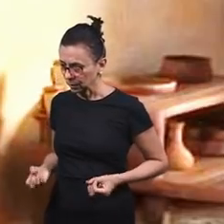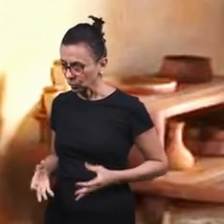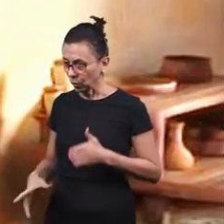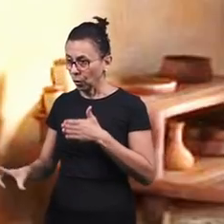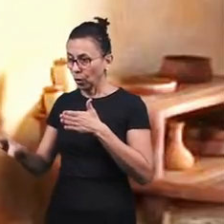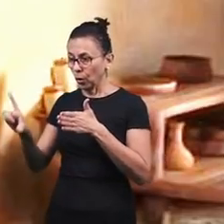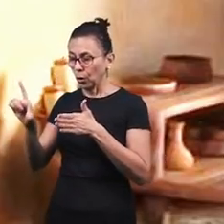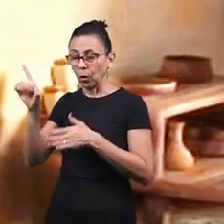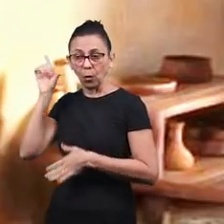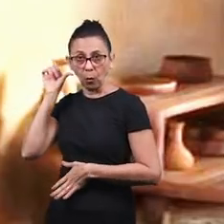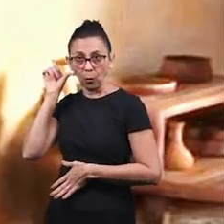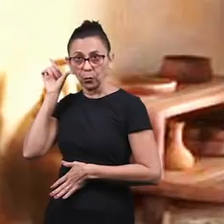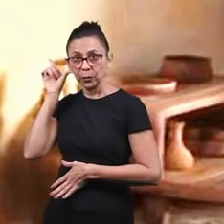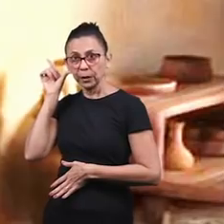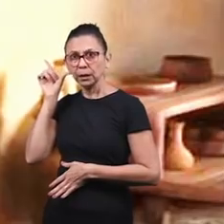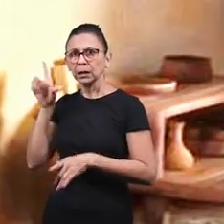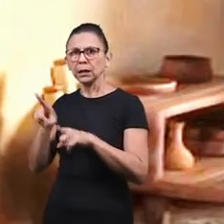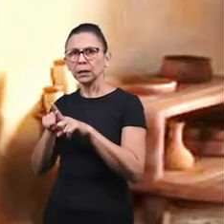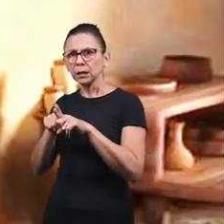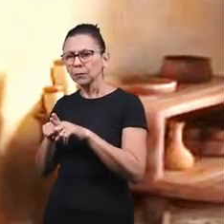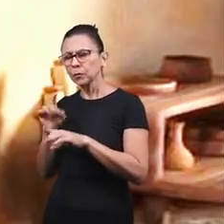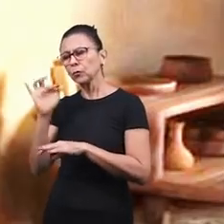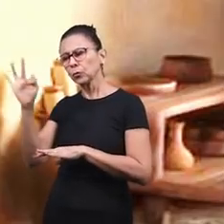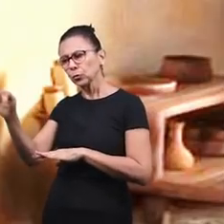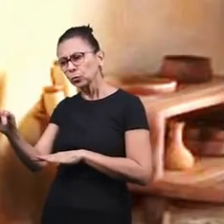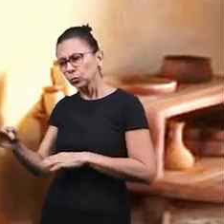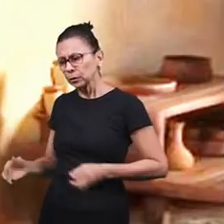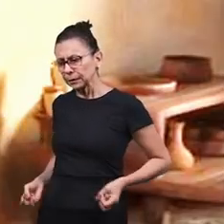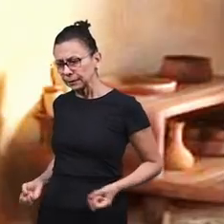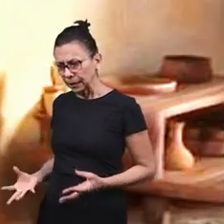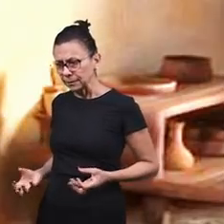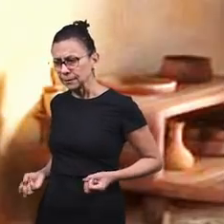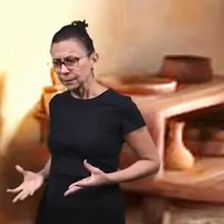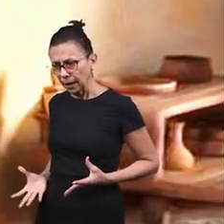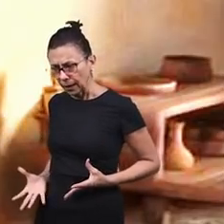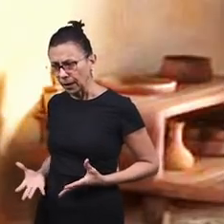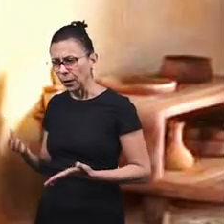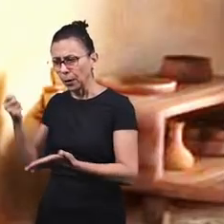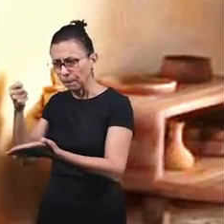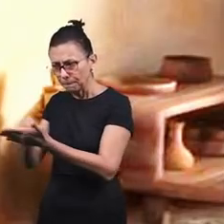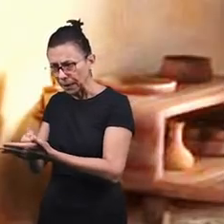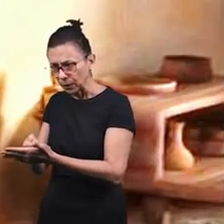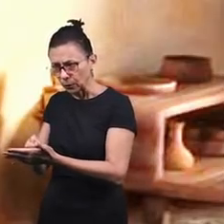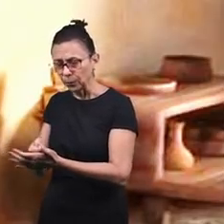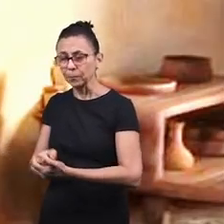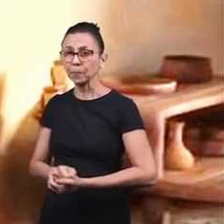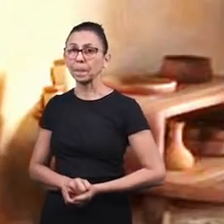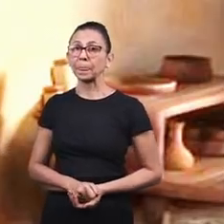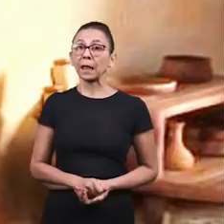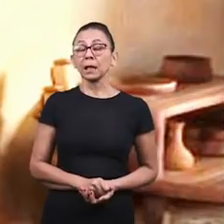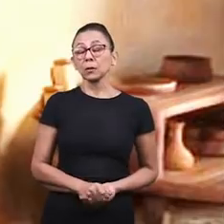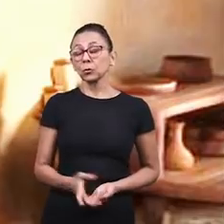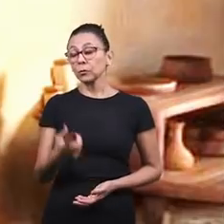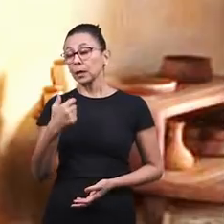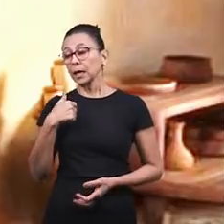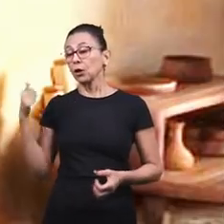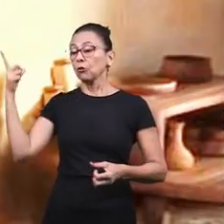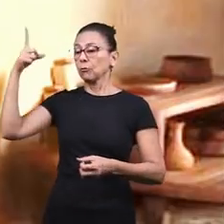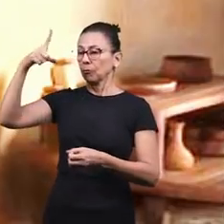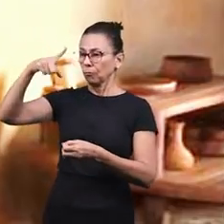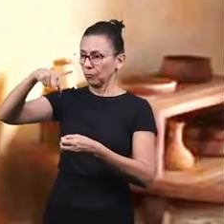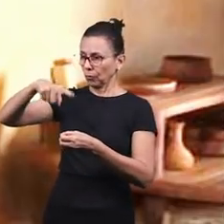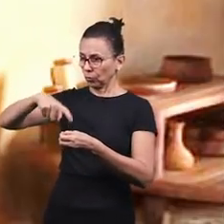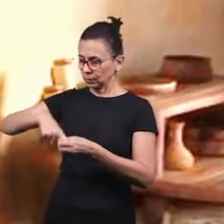despesas dele futuras. Tudo está pago, mas quando eu voltar, se você tiver gasto mais,